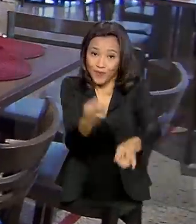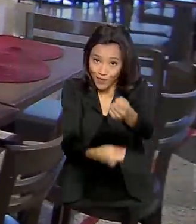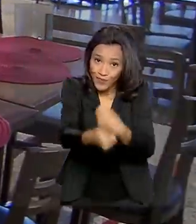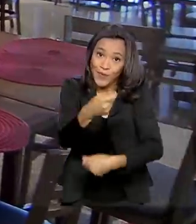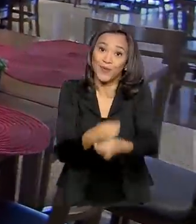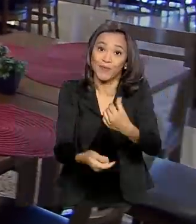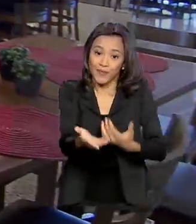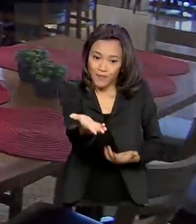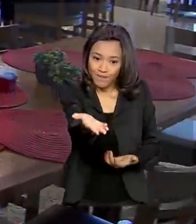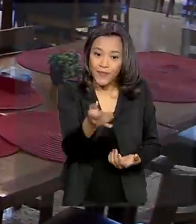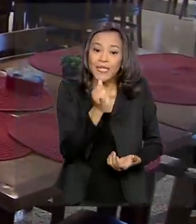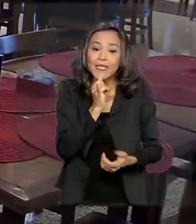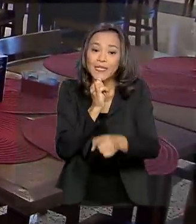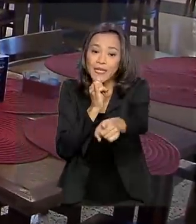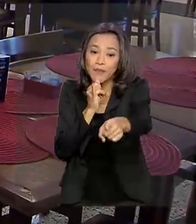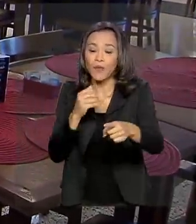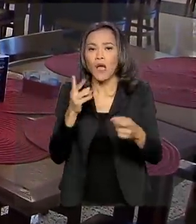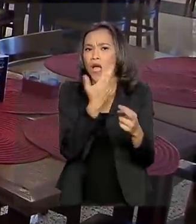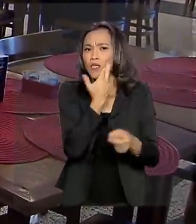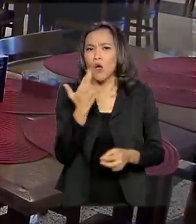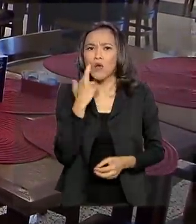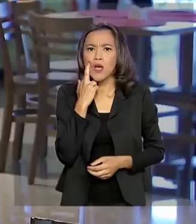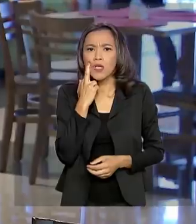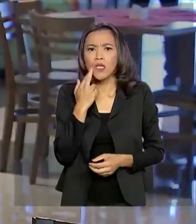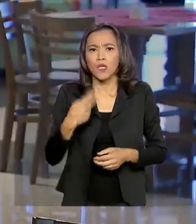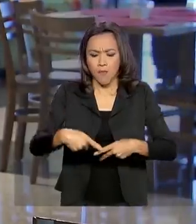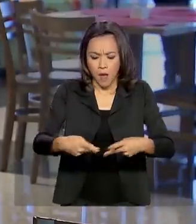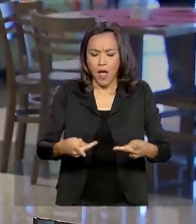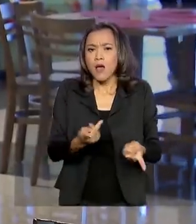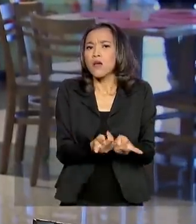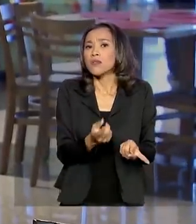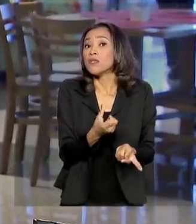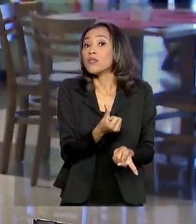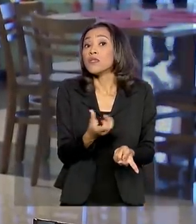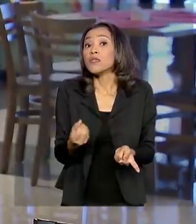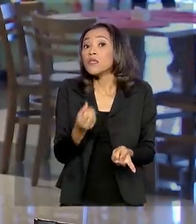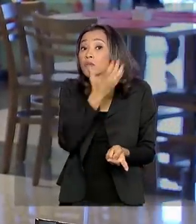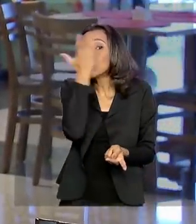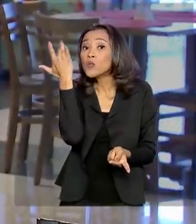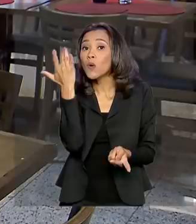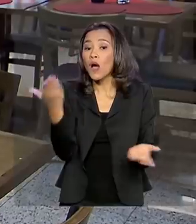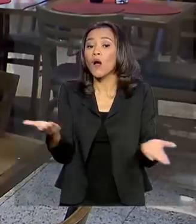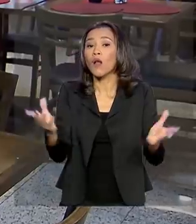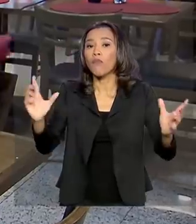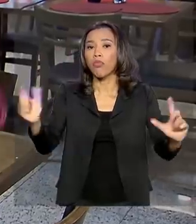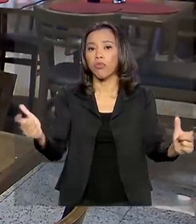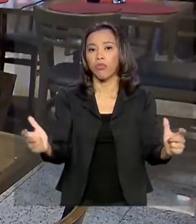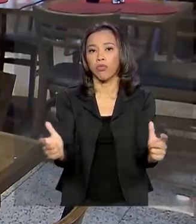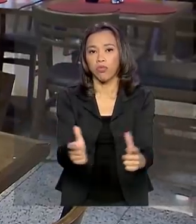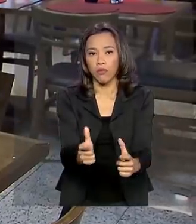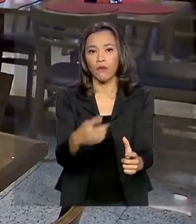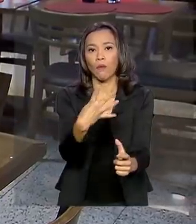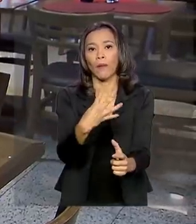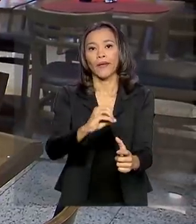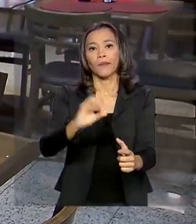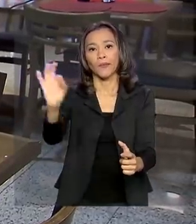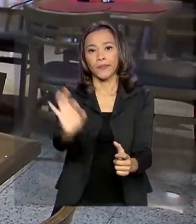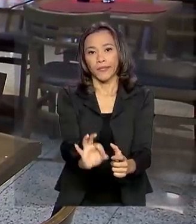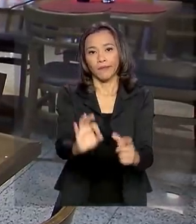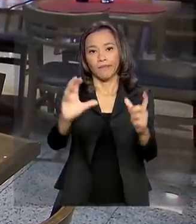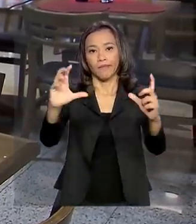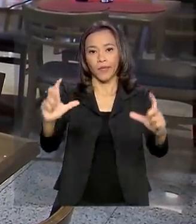restaurante, por exemplo, servia pratos para 600 pessoas por dia. Agora, o movimento caiu cerca de 40%.